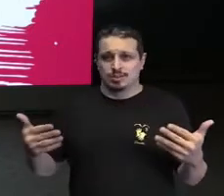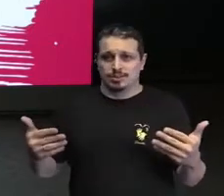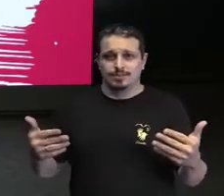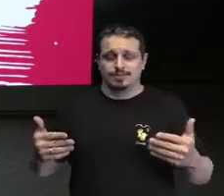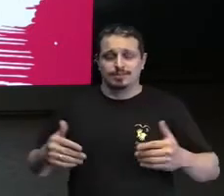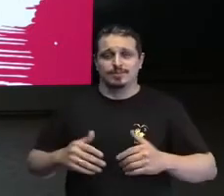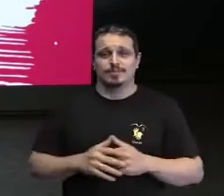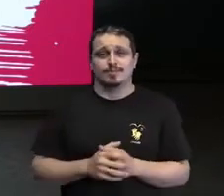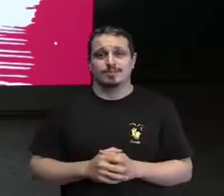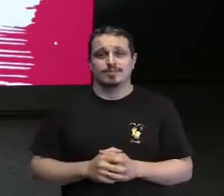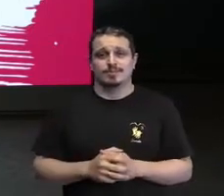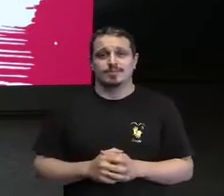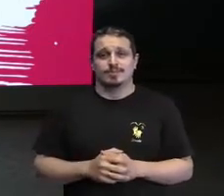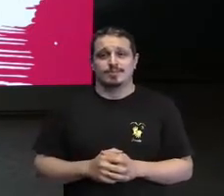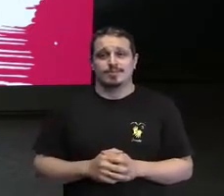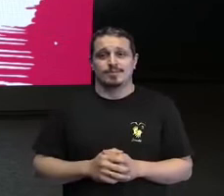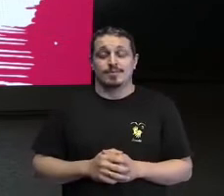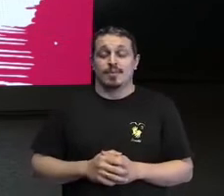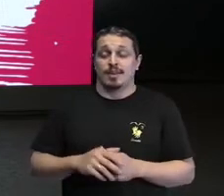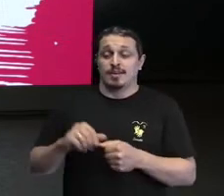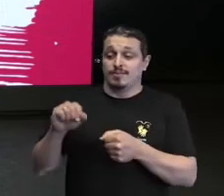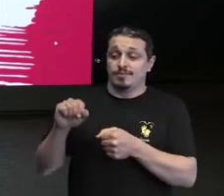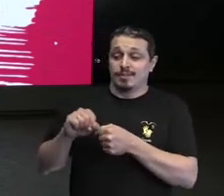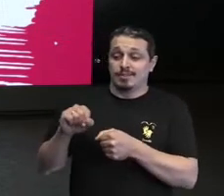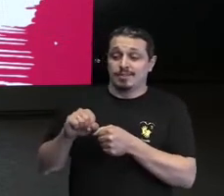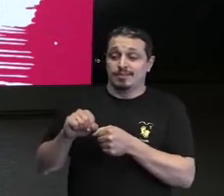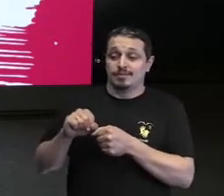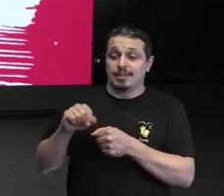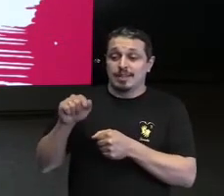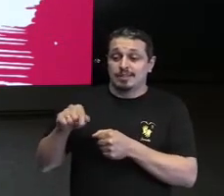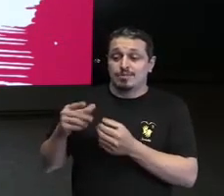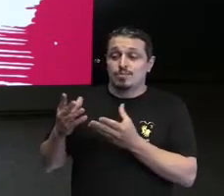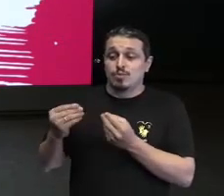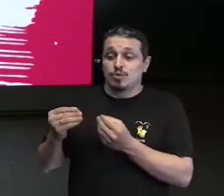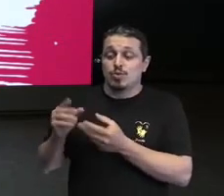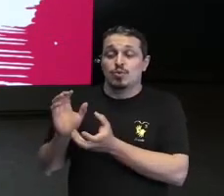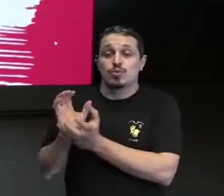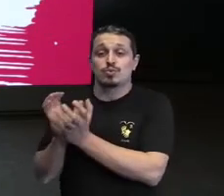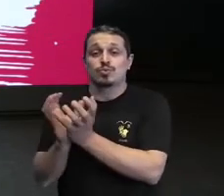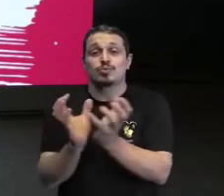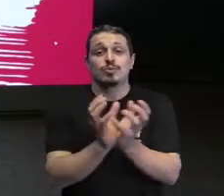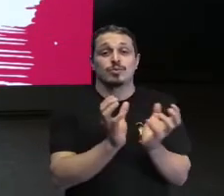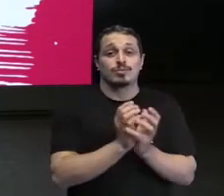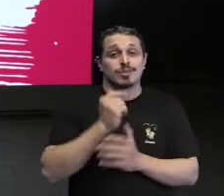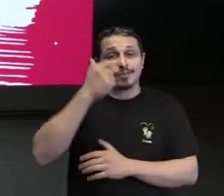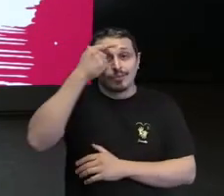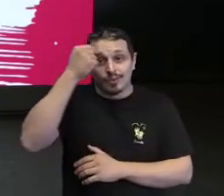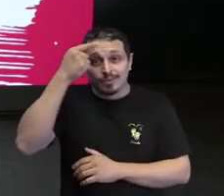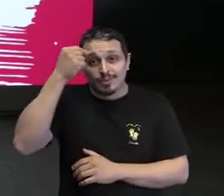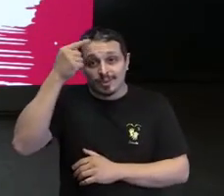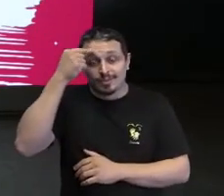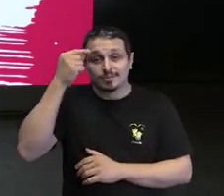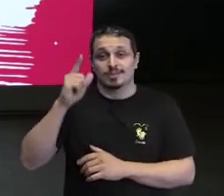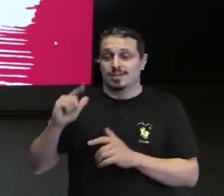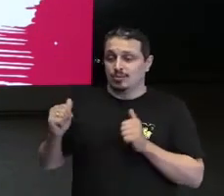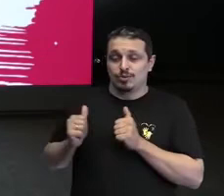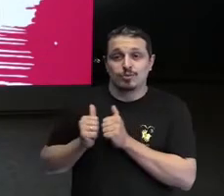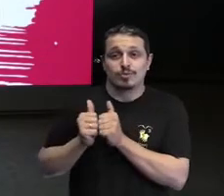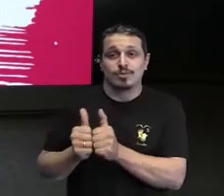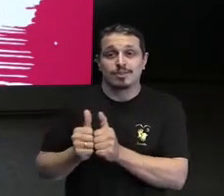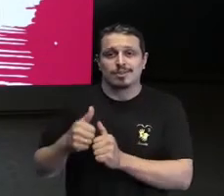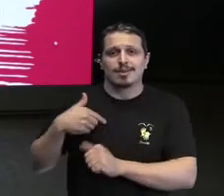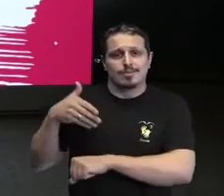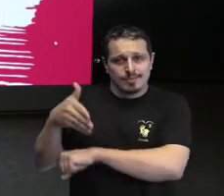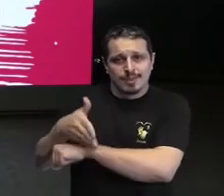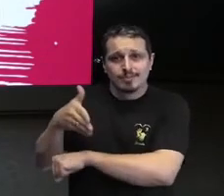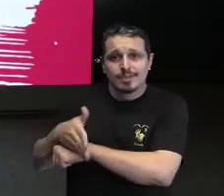fazia parte de várias ligas acadêmicas. Fazia parte da atlética. Eu fazia as festinhas da